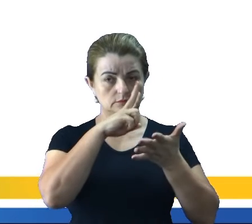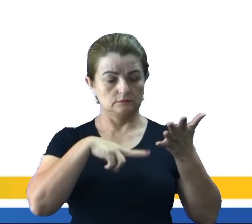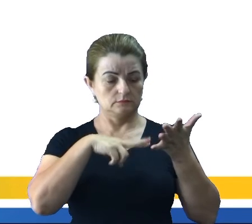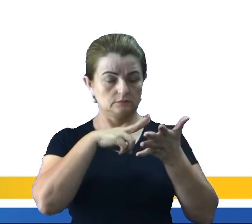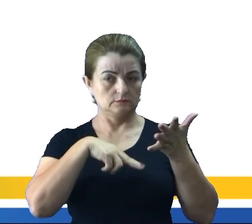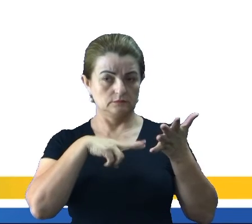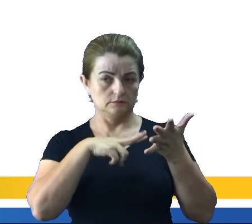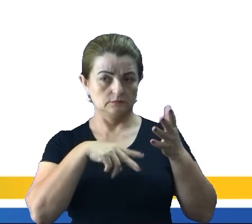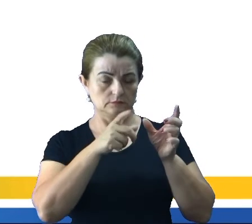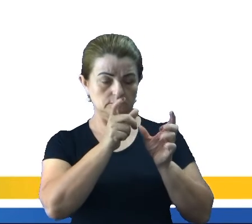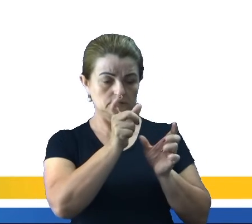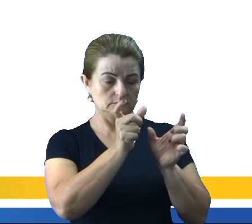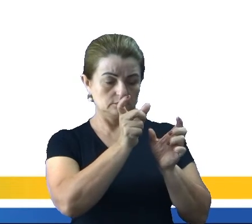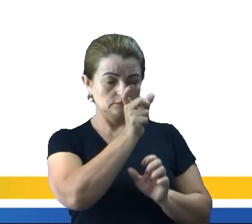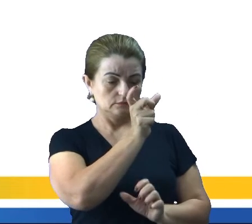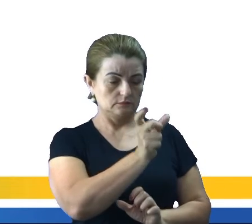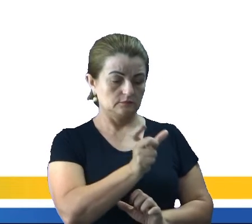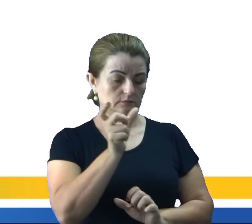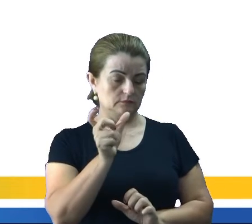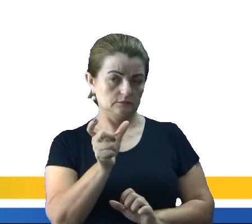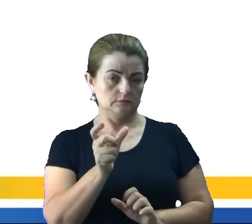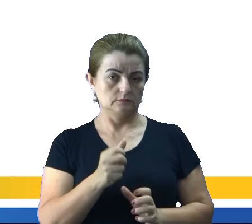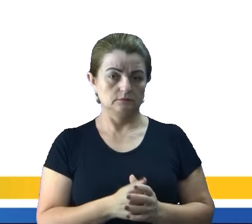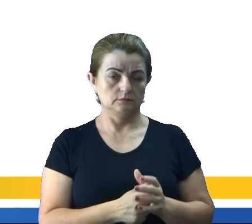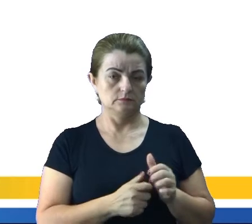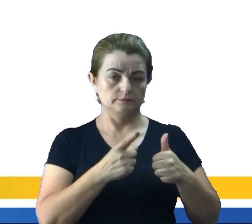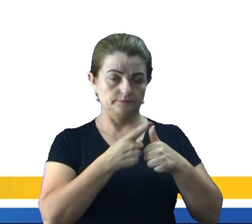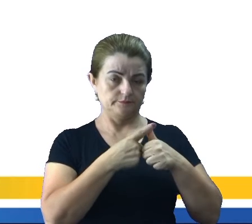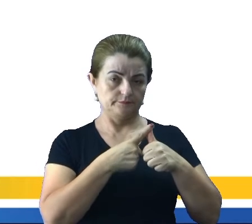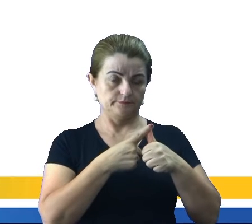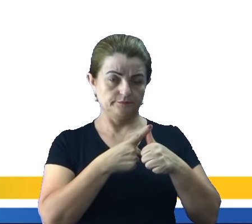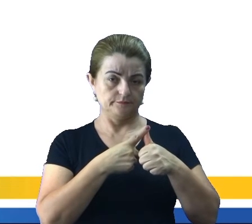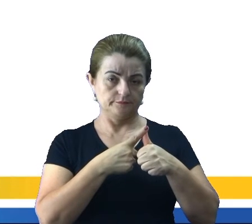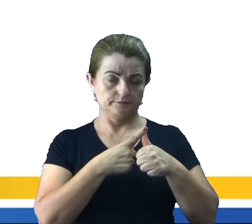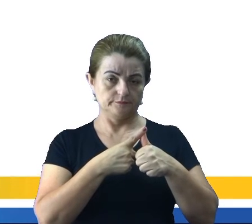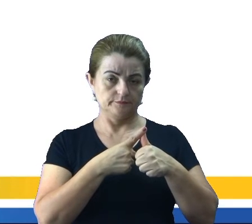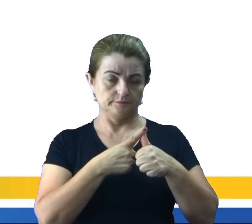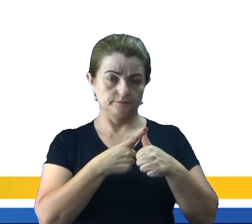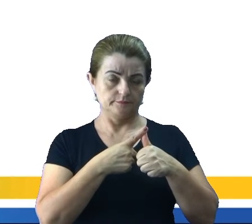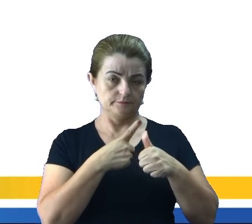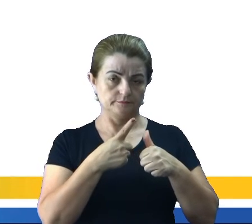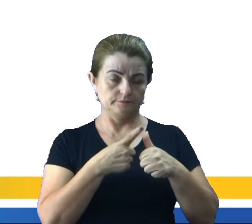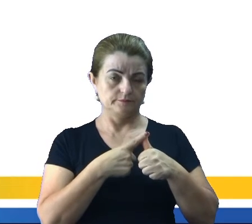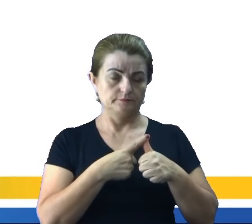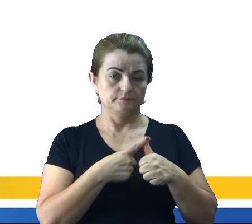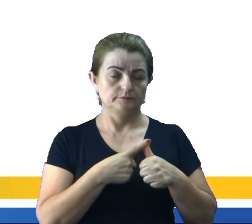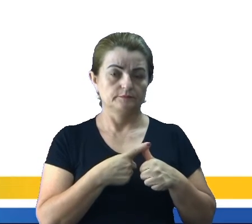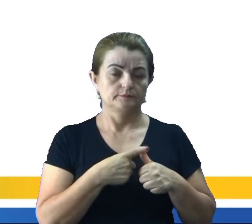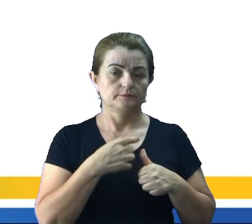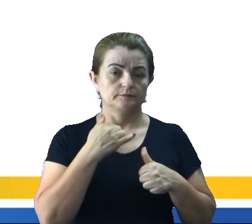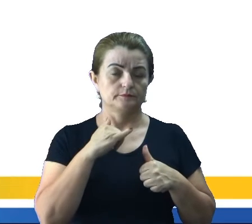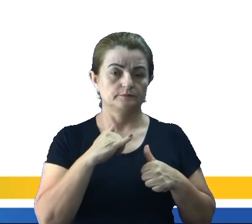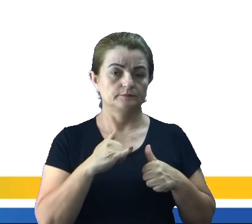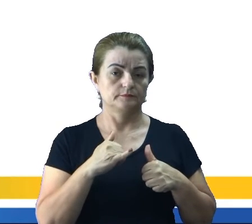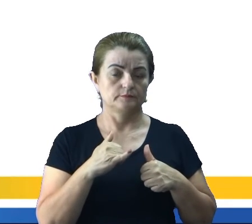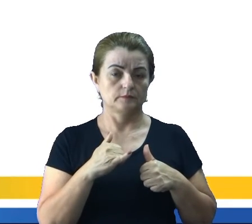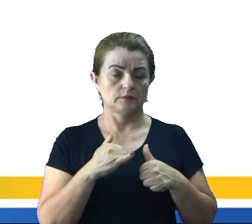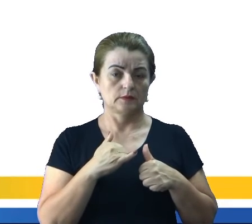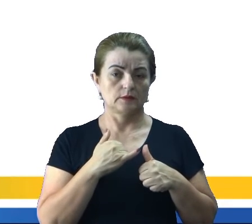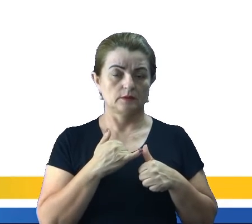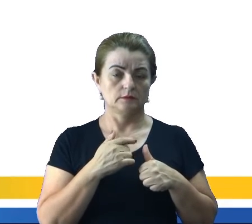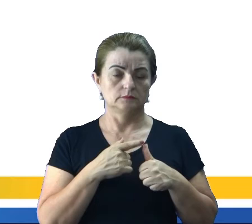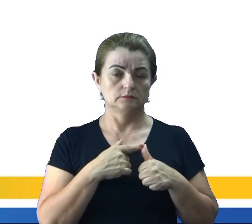Leia a tirinha de calvin E responde E as questões Na primeira ele diz Curiosity Is the essence Of the